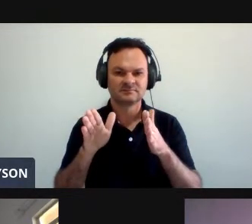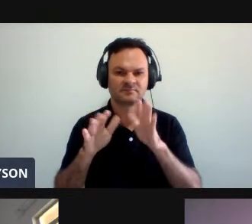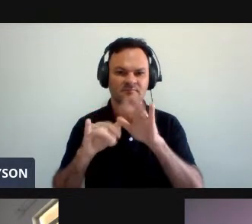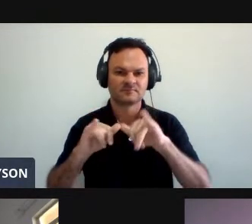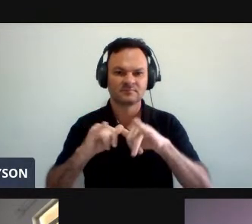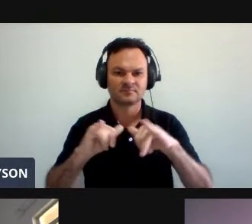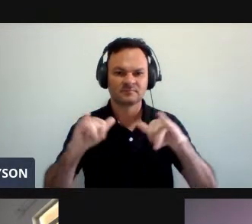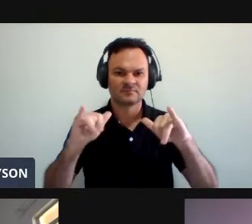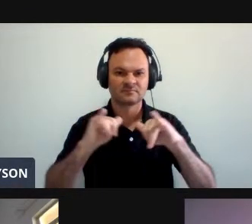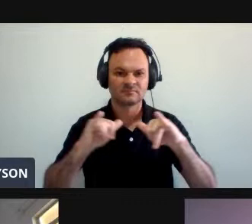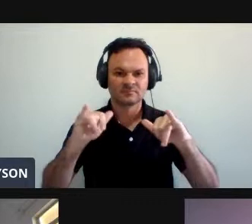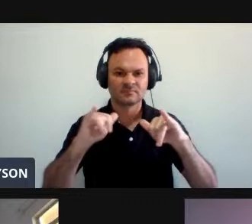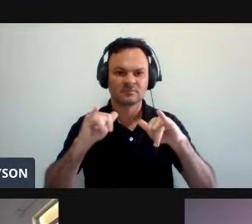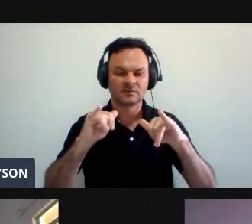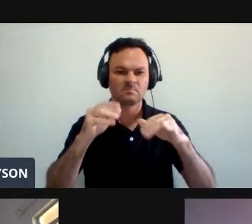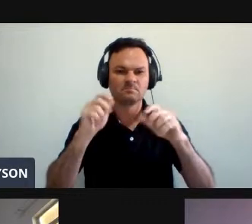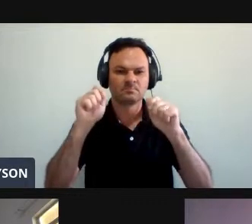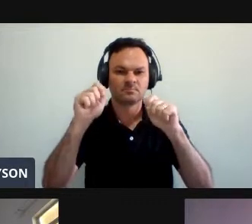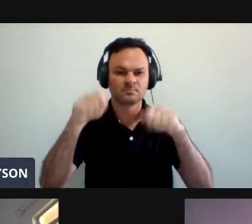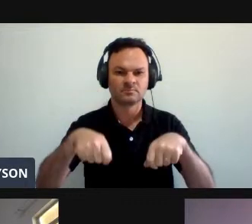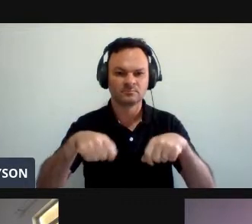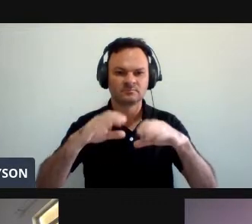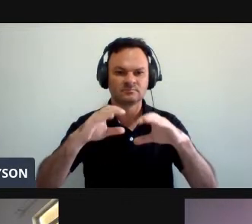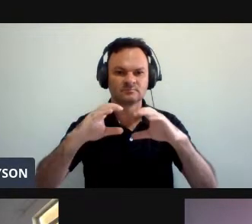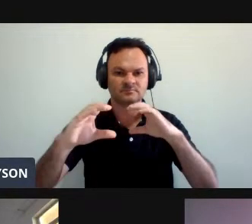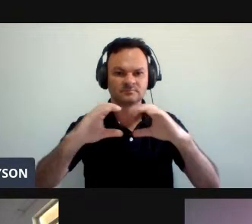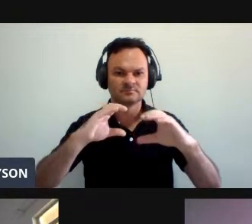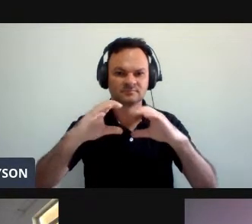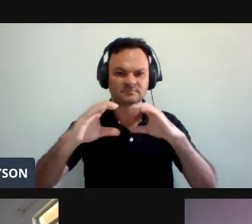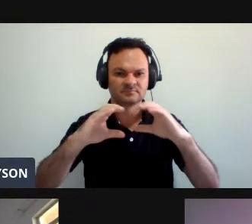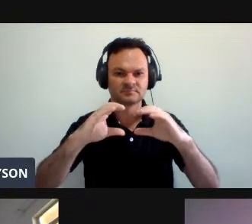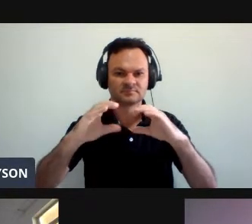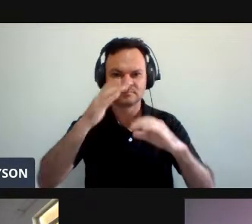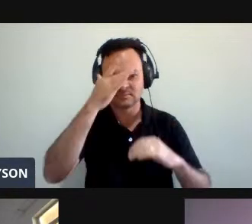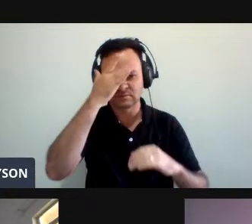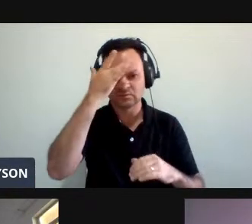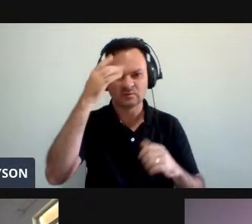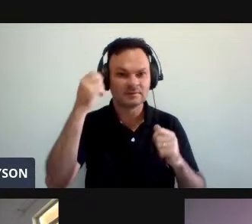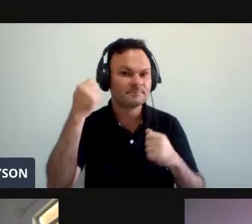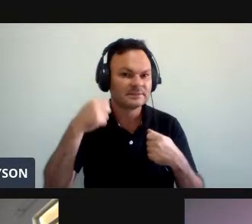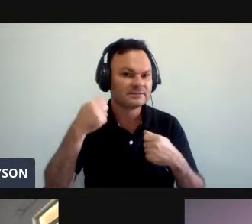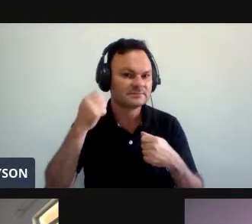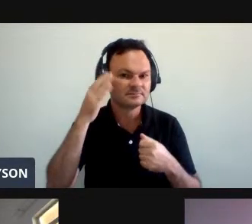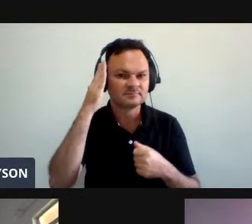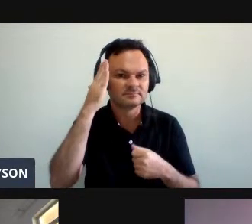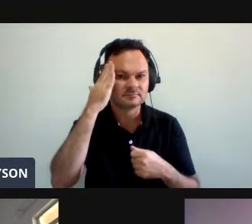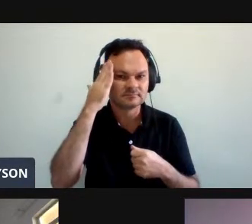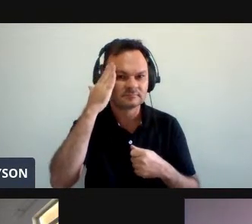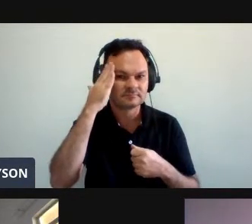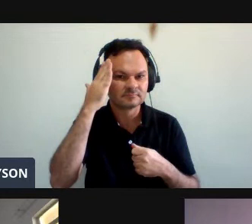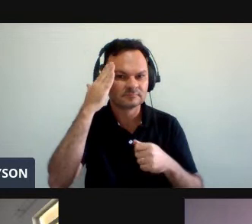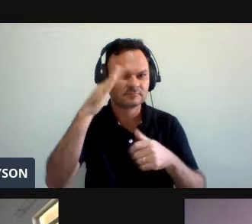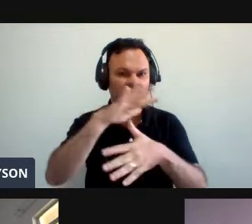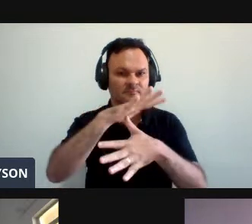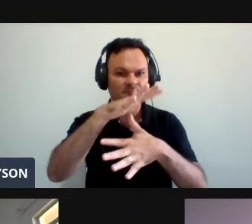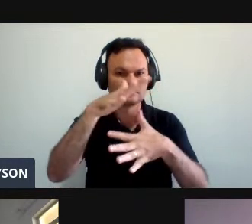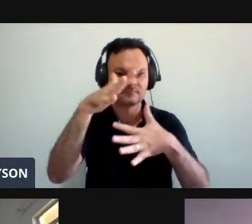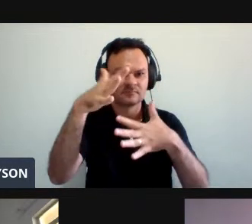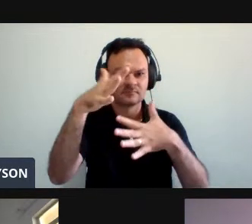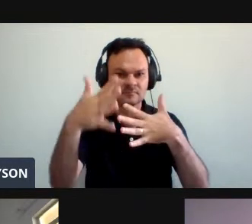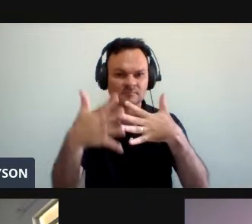Facilitando O entendimento Para todos aqueles Que necessitam Da linguagem De